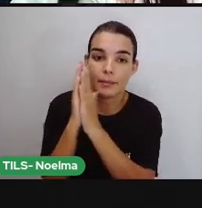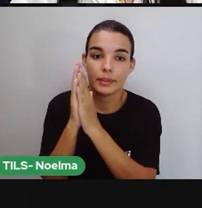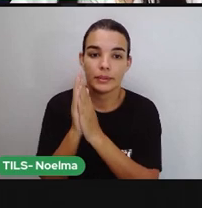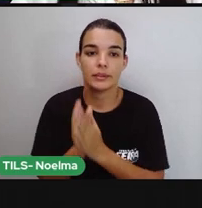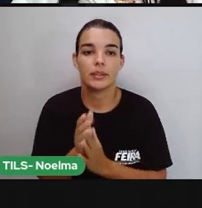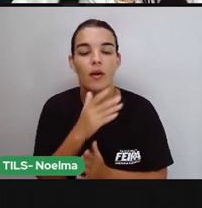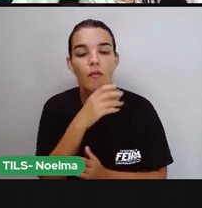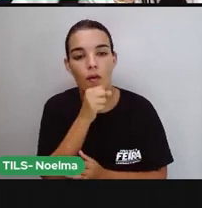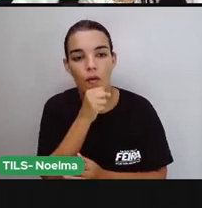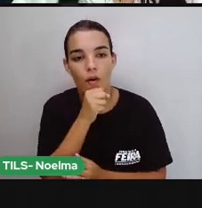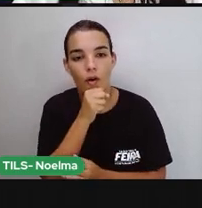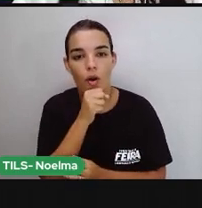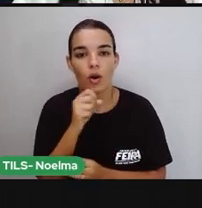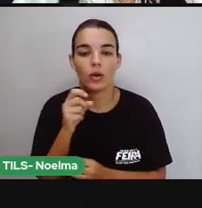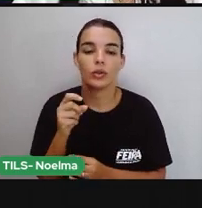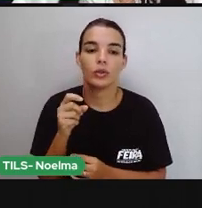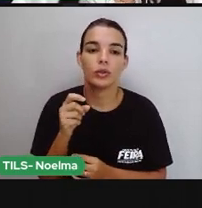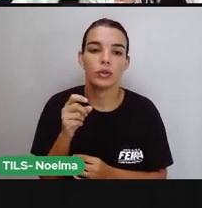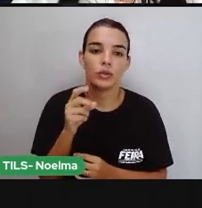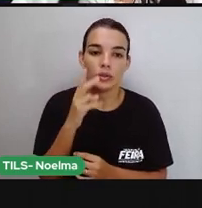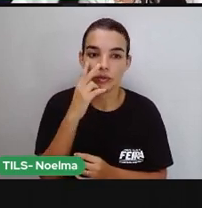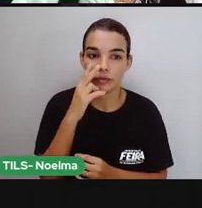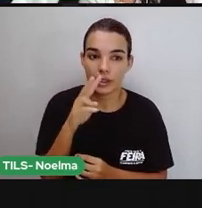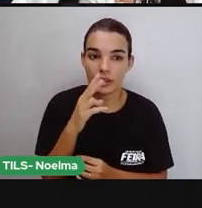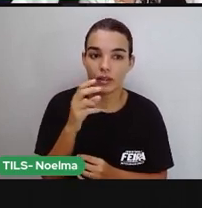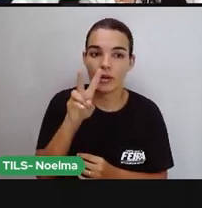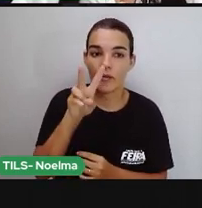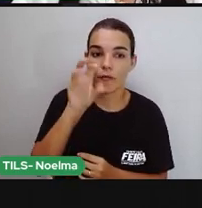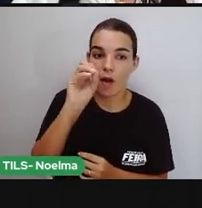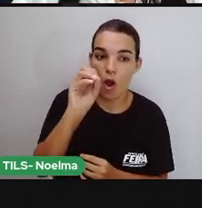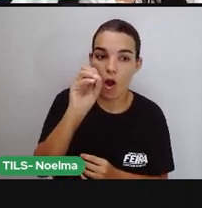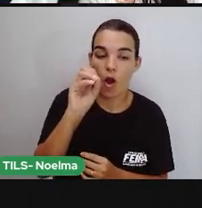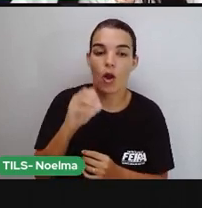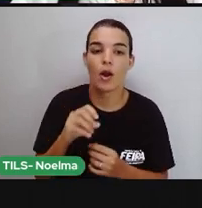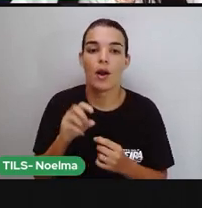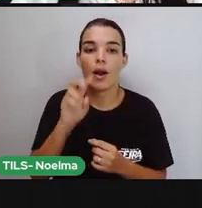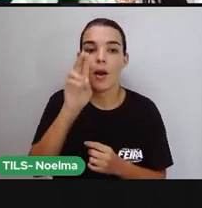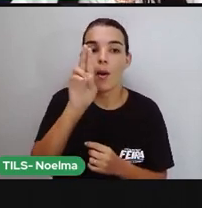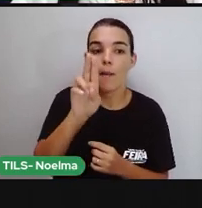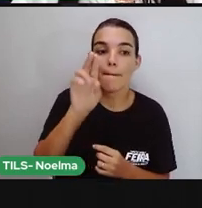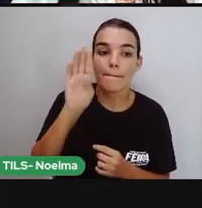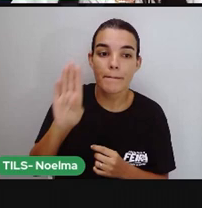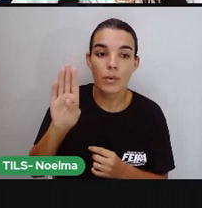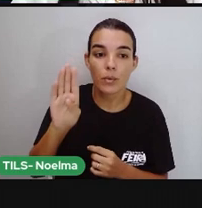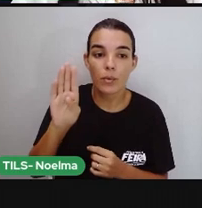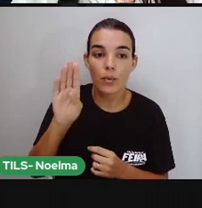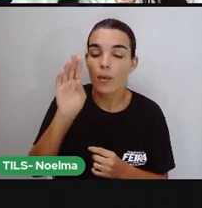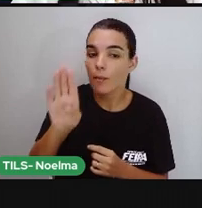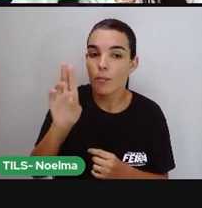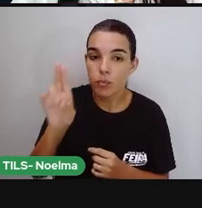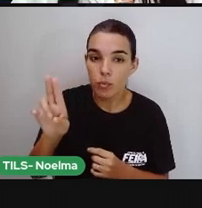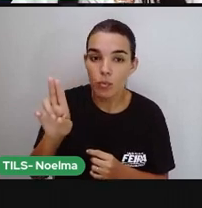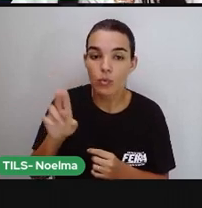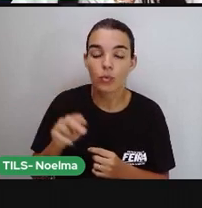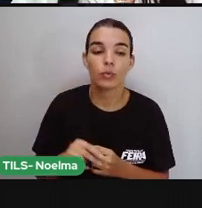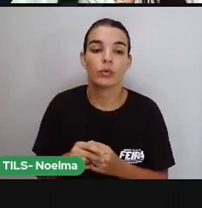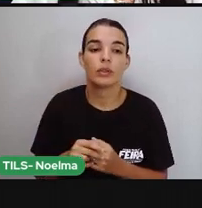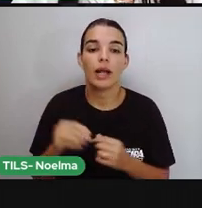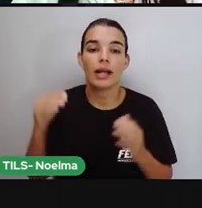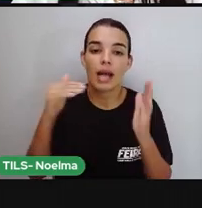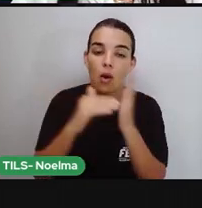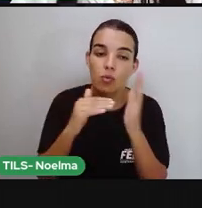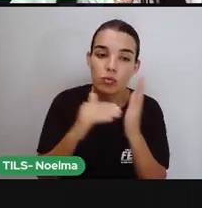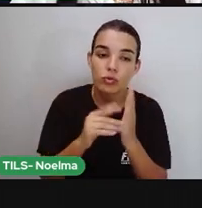vó, bu e bens são as últimas sílabas das palavras. E essas palavras, essas últimas